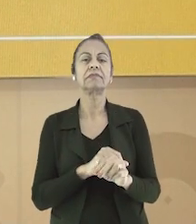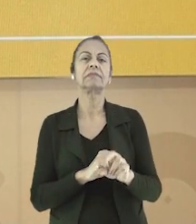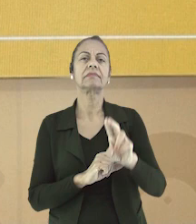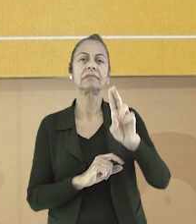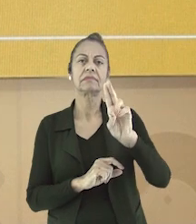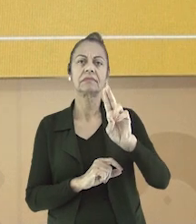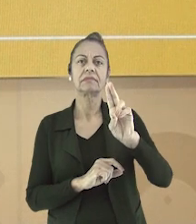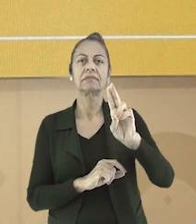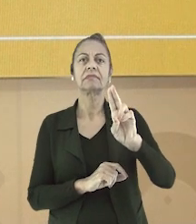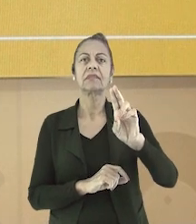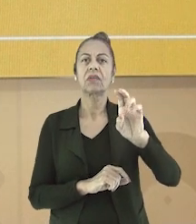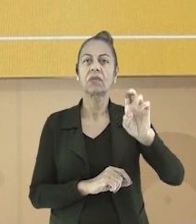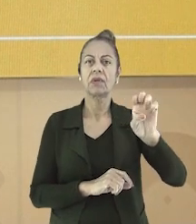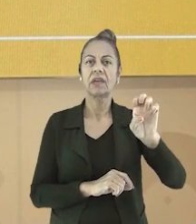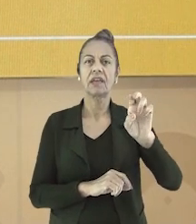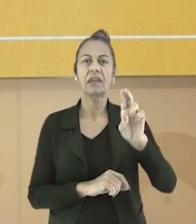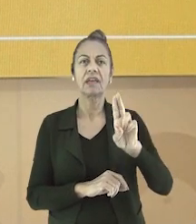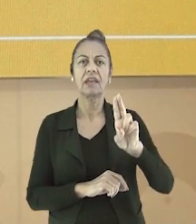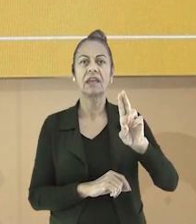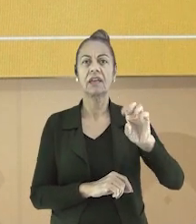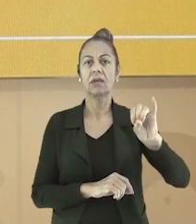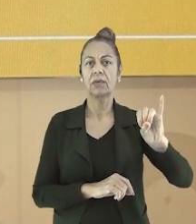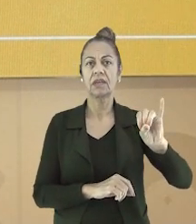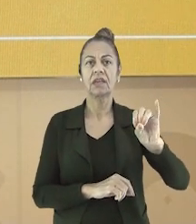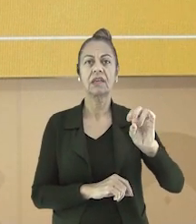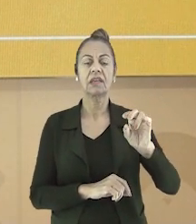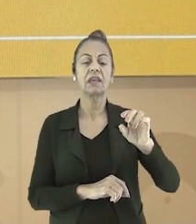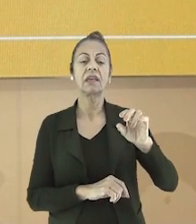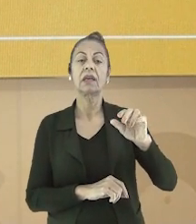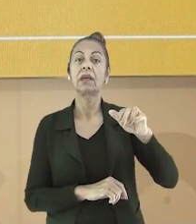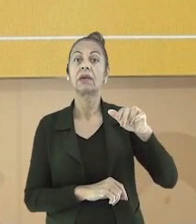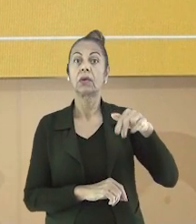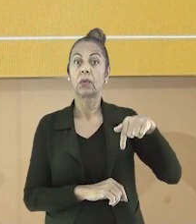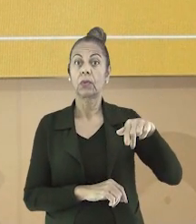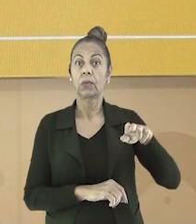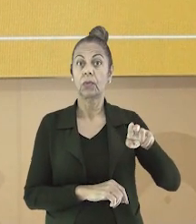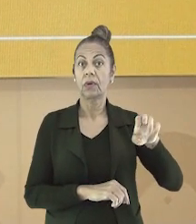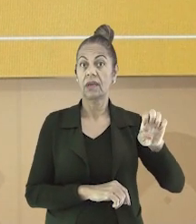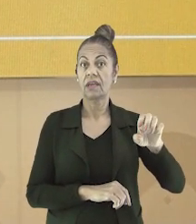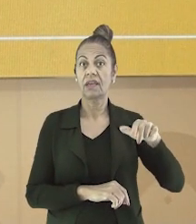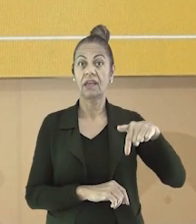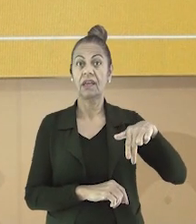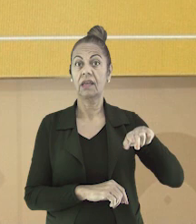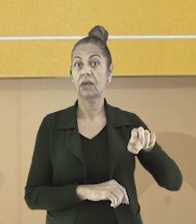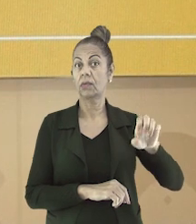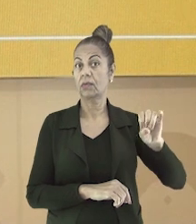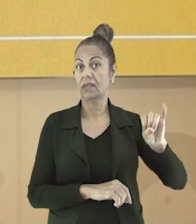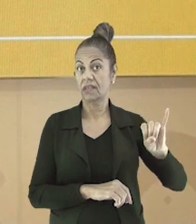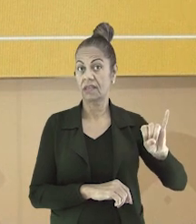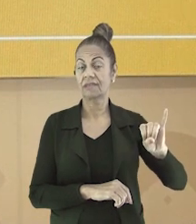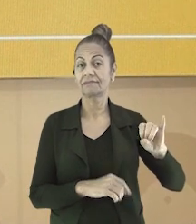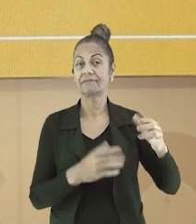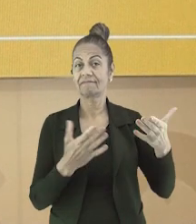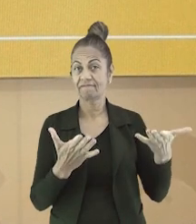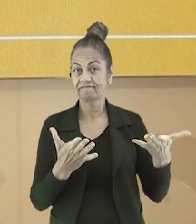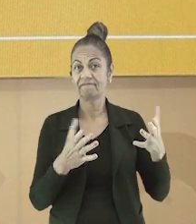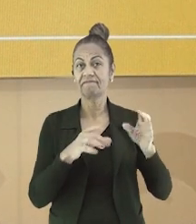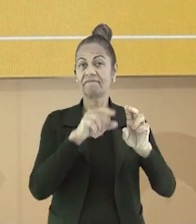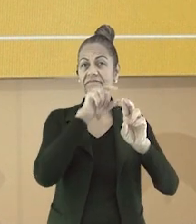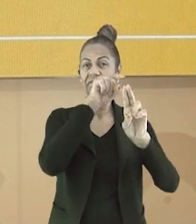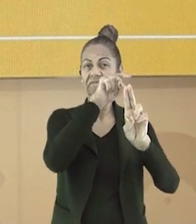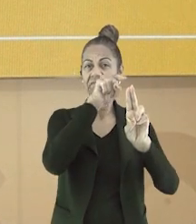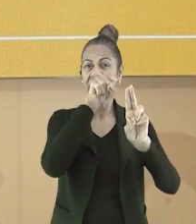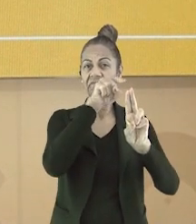nas combinações K, K, I, G, G, deveria ser pronunciada. Veja alguns exemplos.